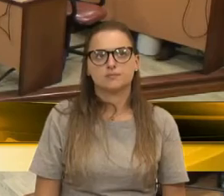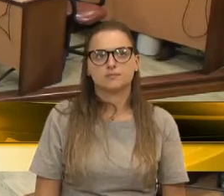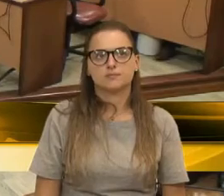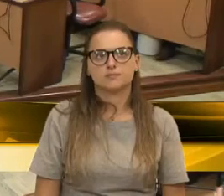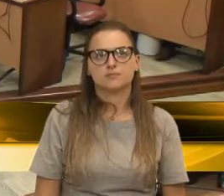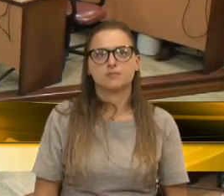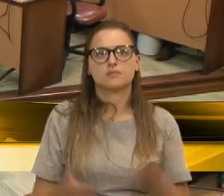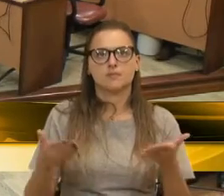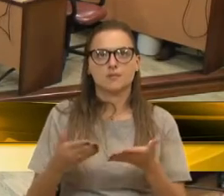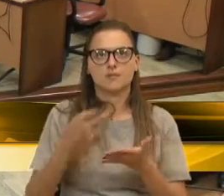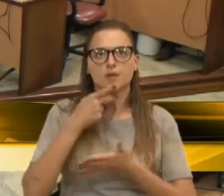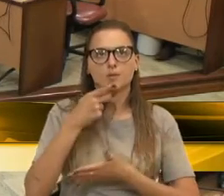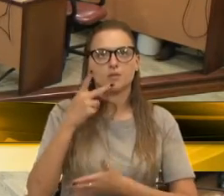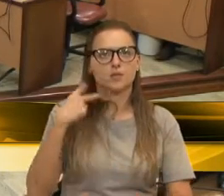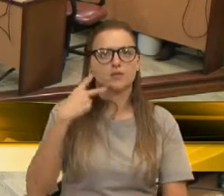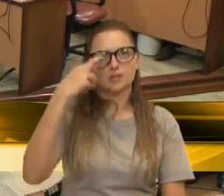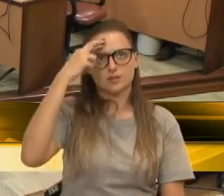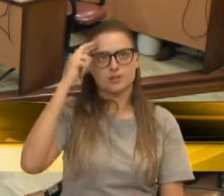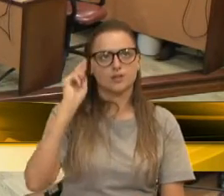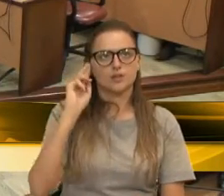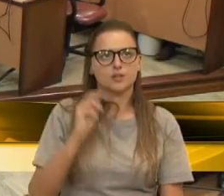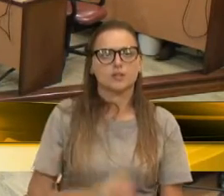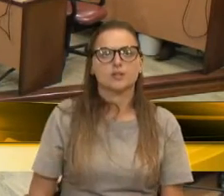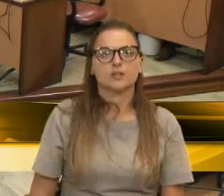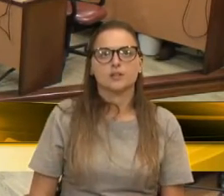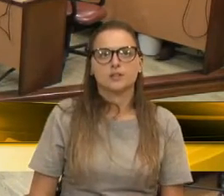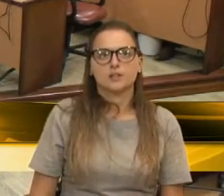Com a palavra, vereador Rafael Bueno. Bom,